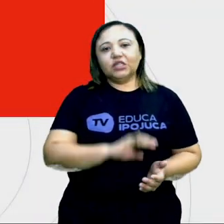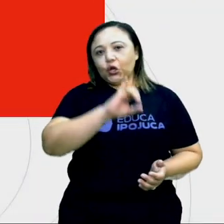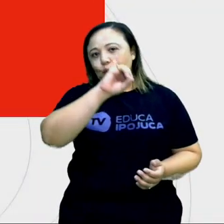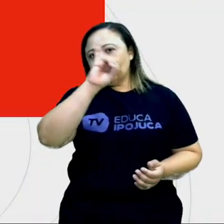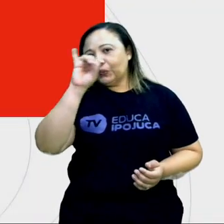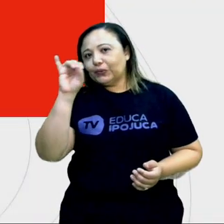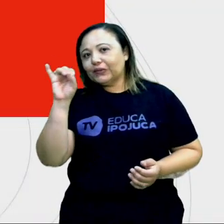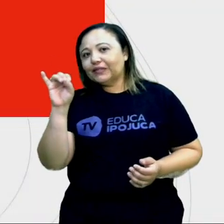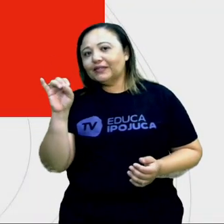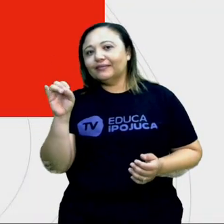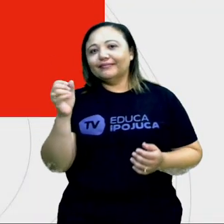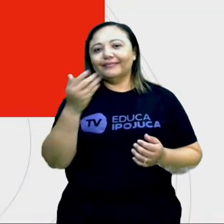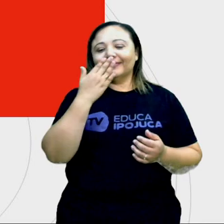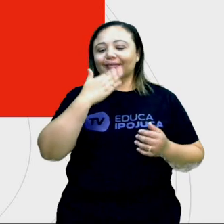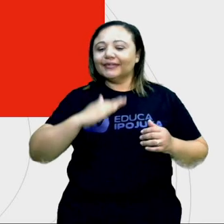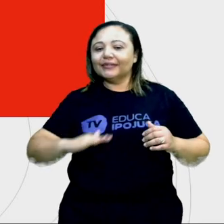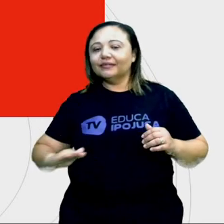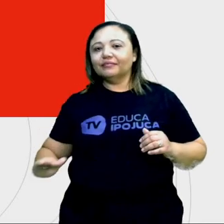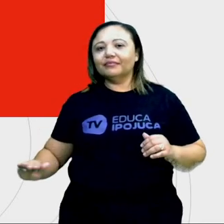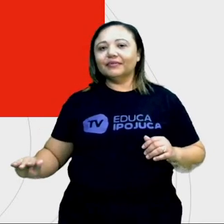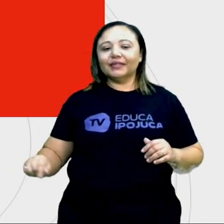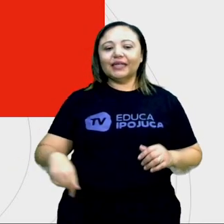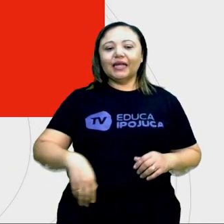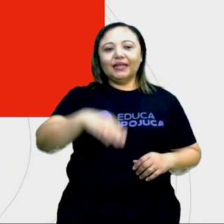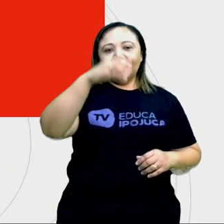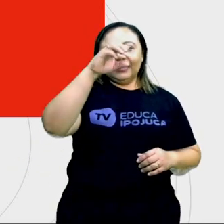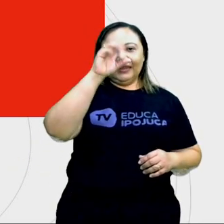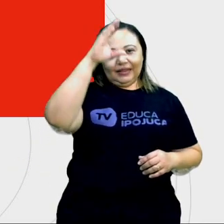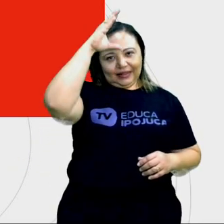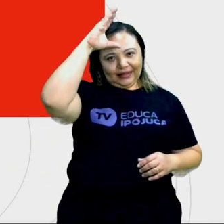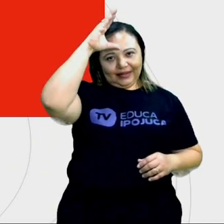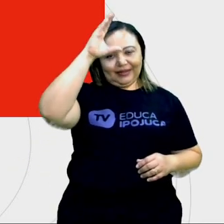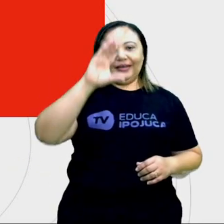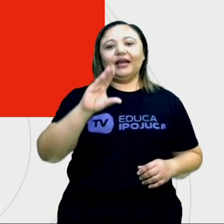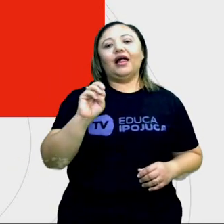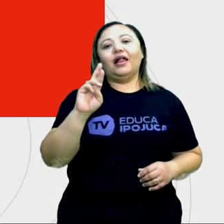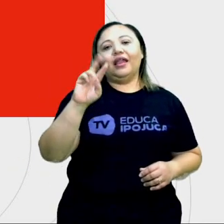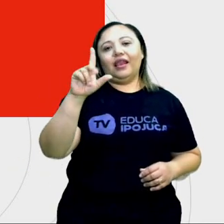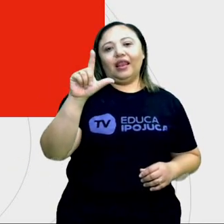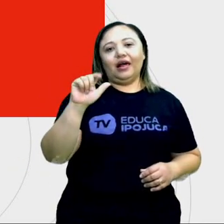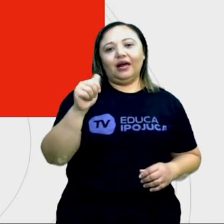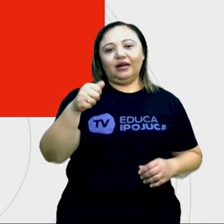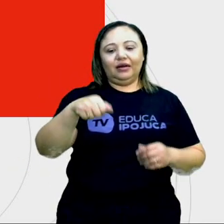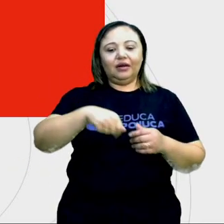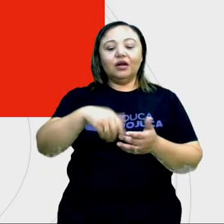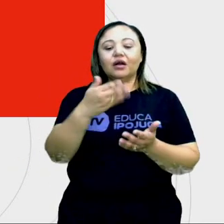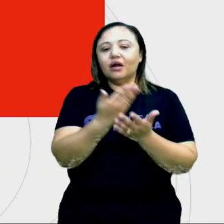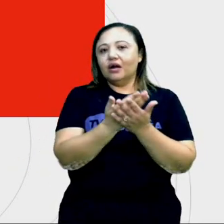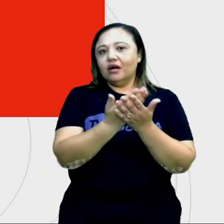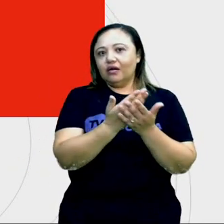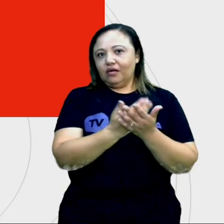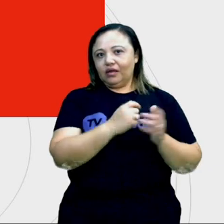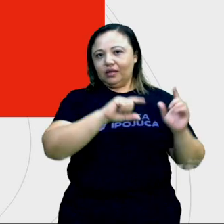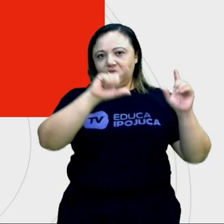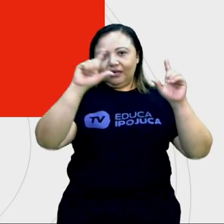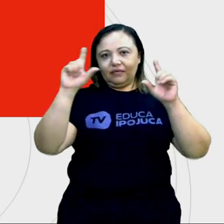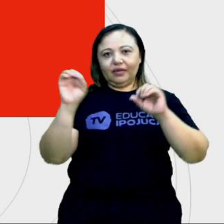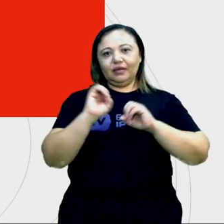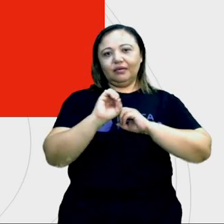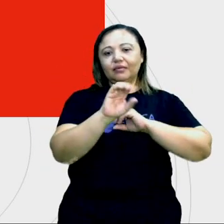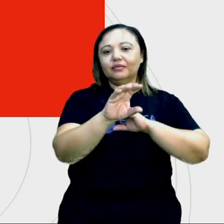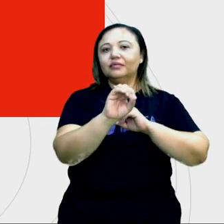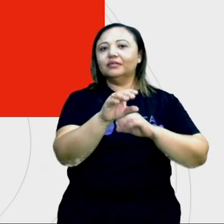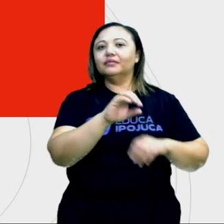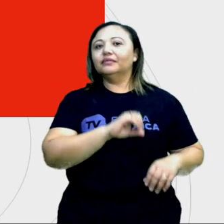Olá, amores! Olha a tia Carla aqui com mais uma aula pra vocês na TV Educa e Pojuca. E